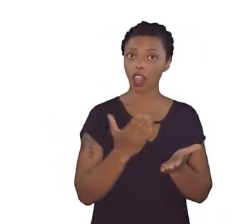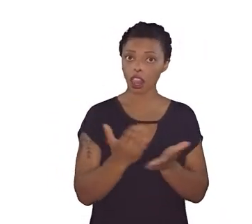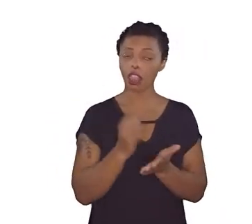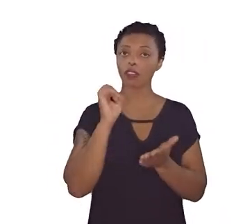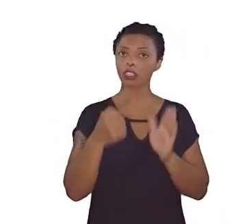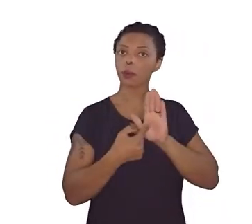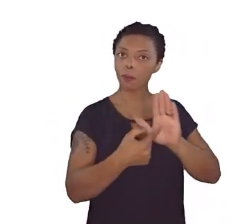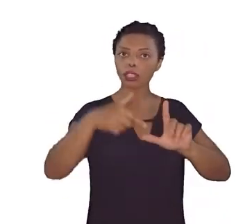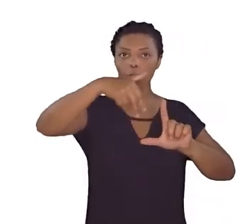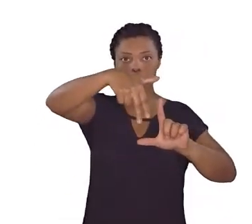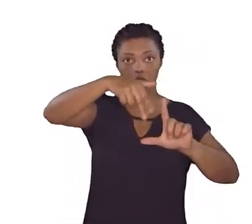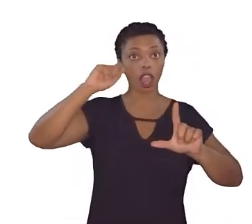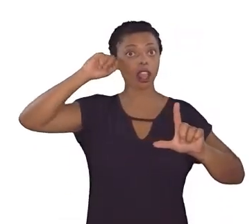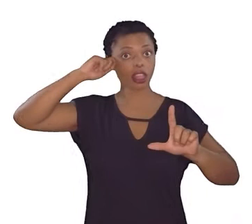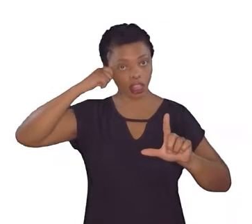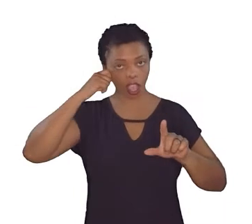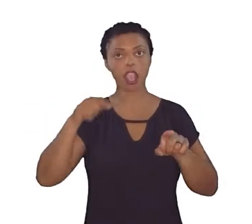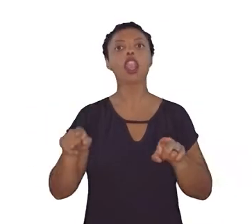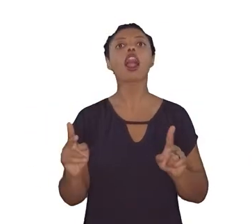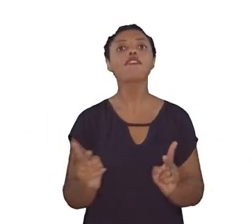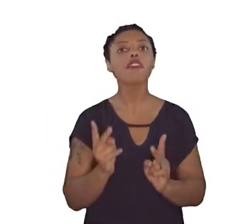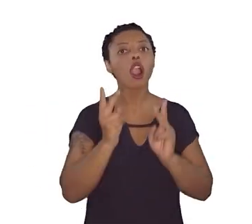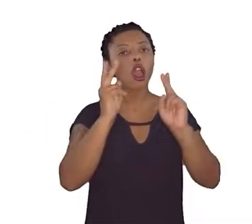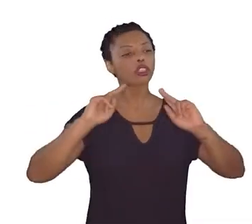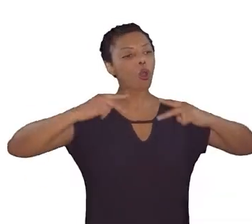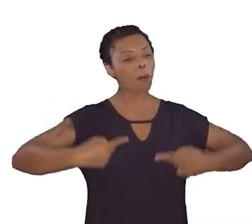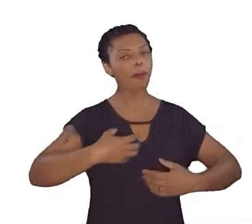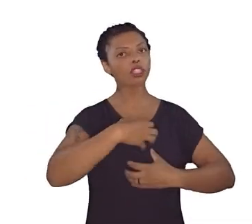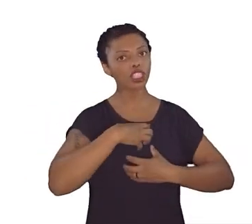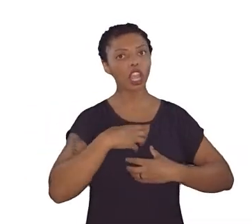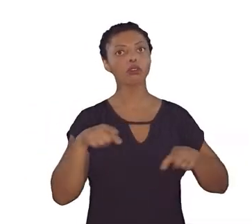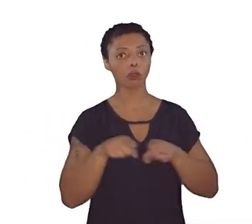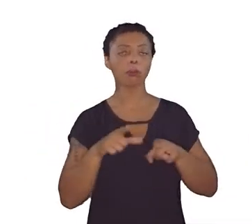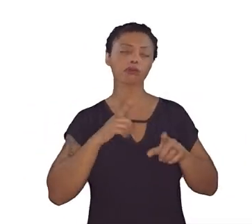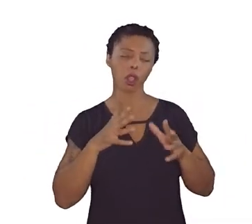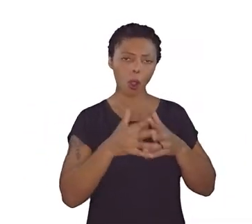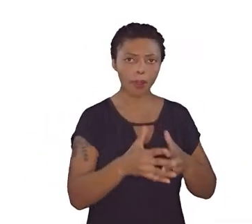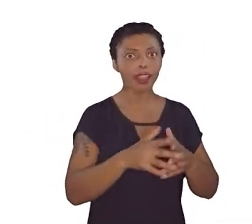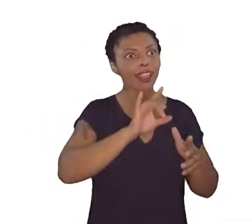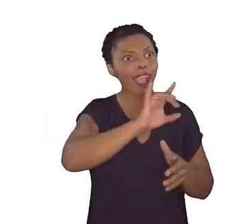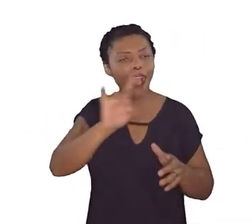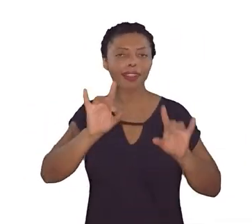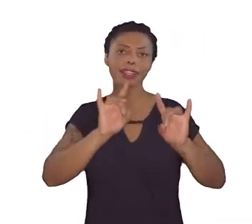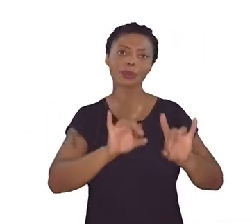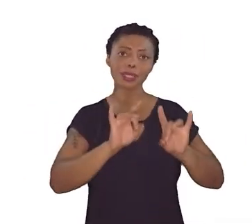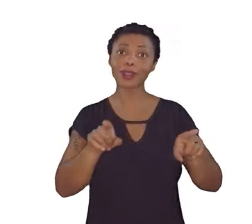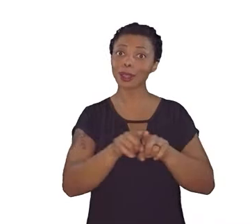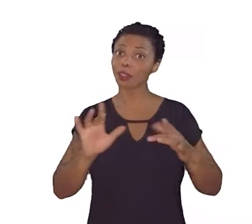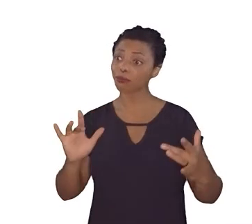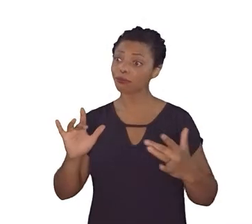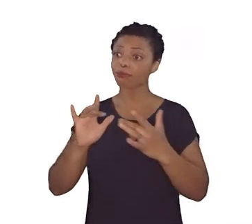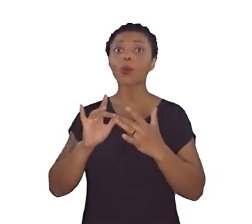retratem personagens negras valorizadas em sua humanidade complexa e singular e em conexão com o